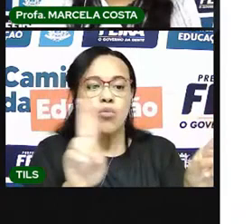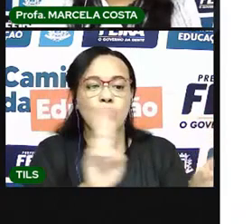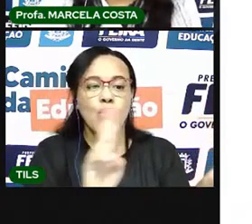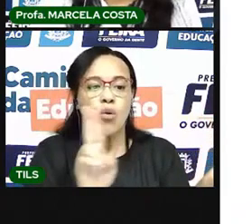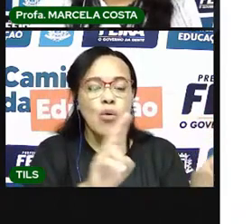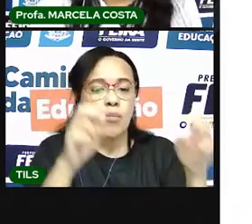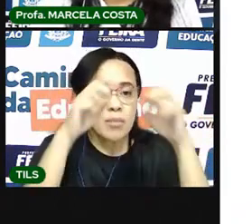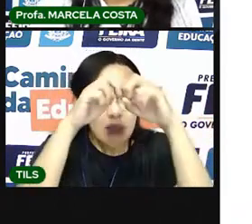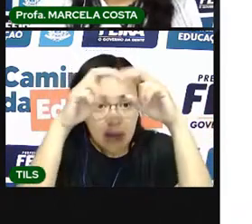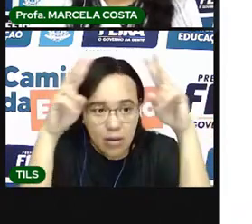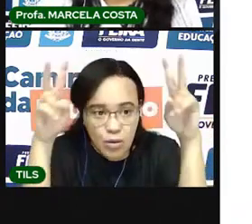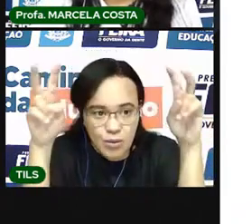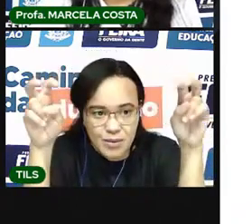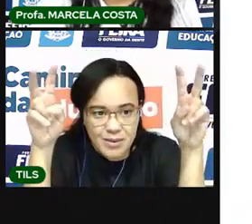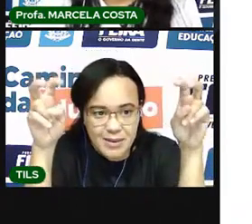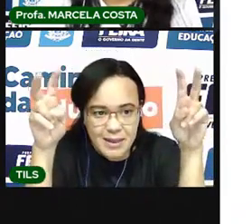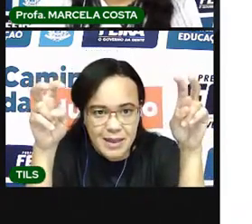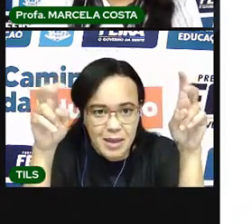peteca.